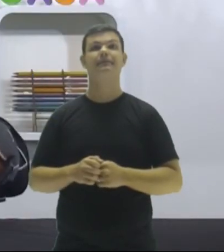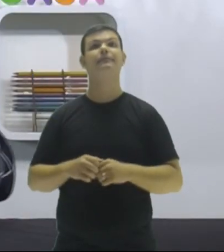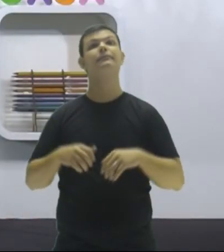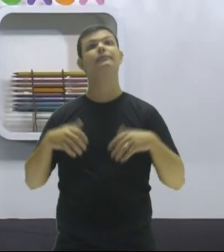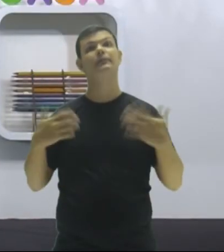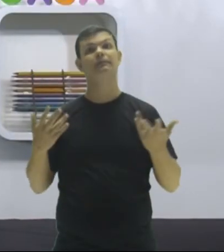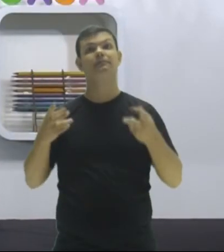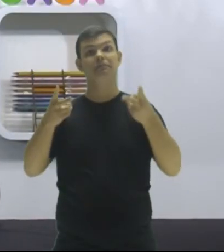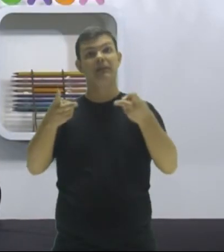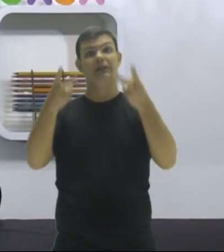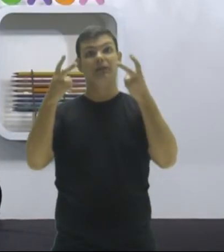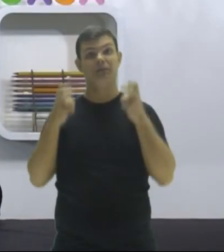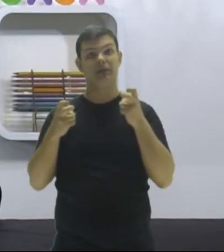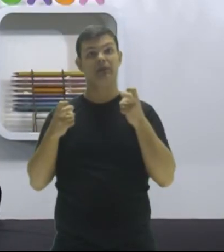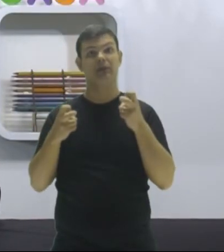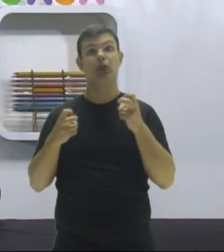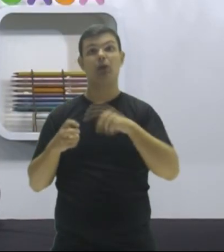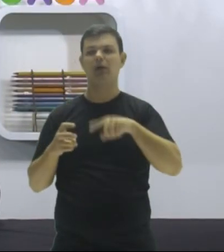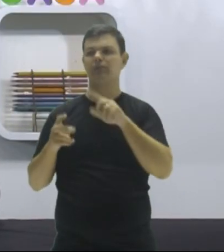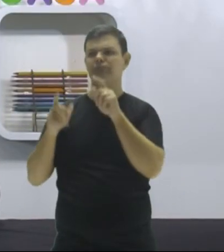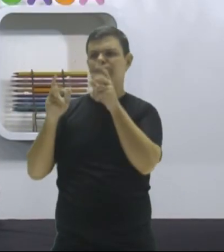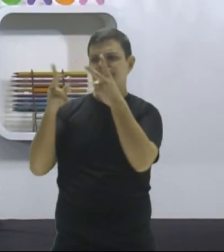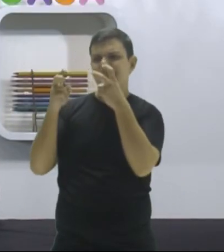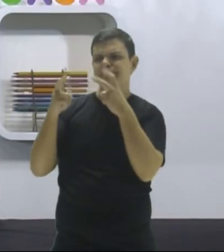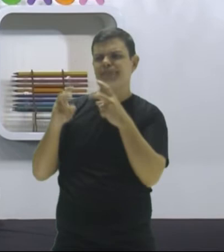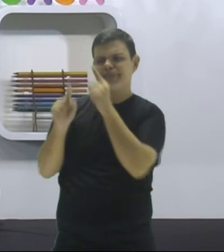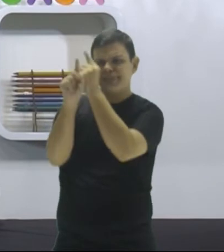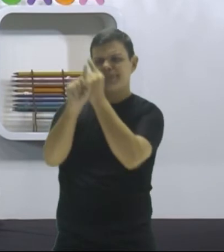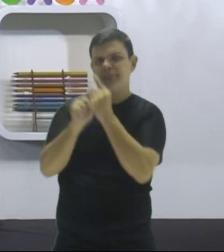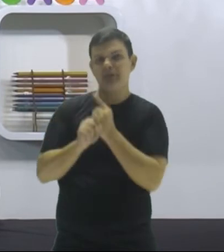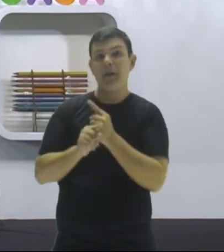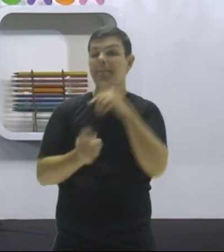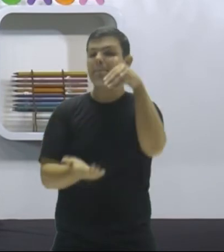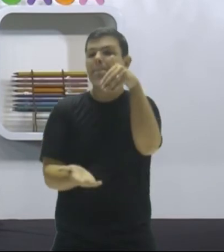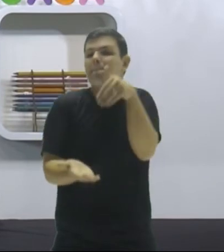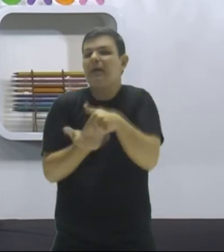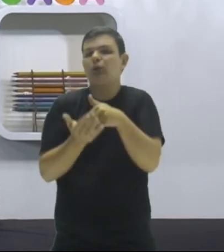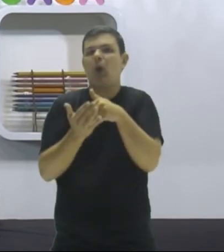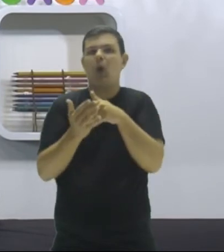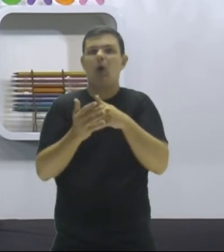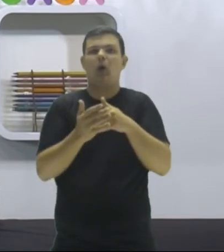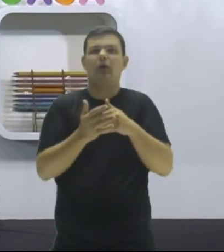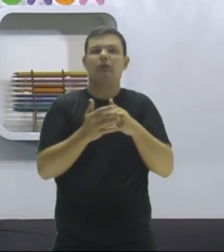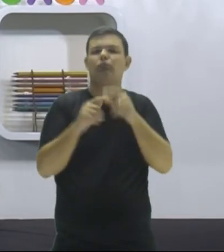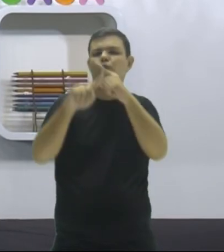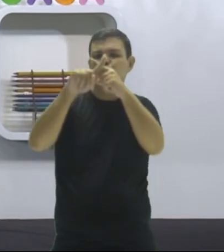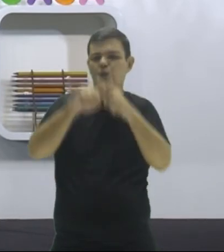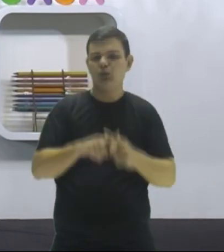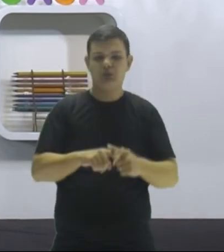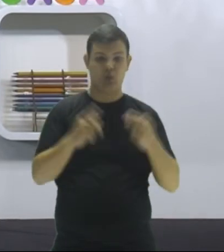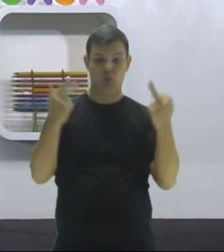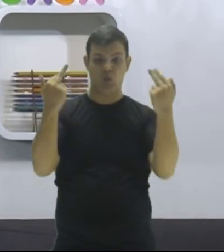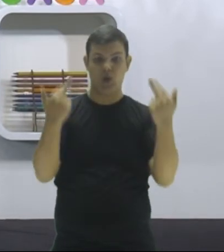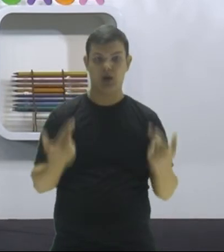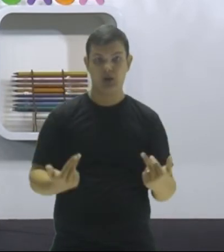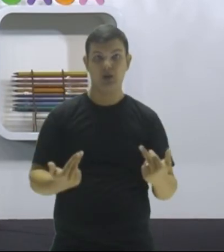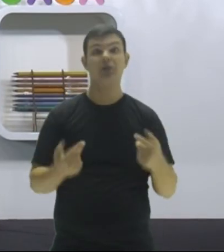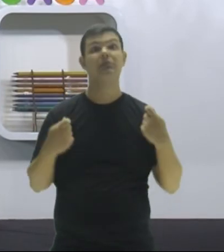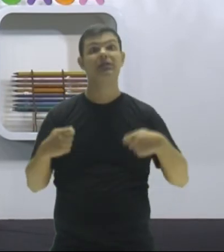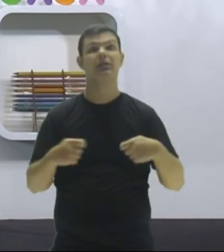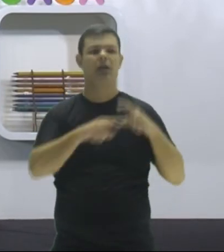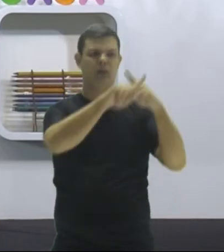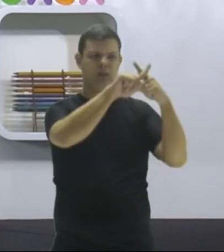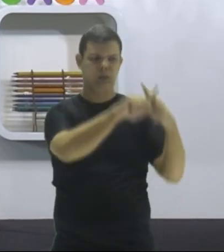Então, percebemos que para nós identificarmos o menor múltiplo comum de um número, basta eu fazer a